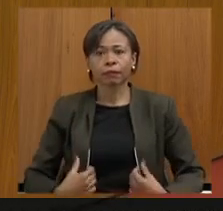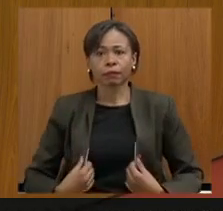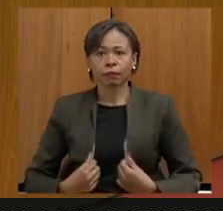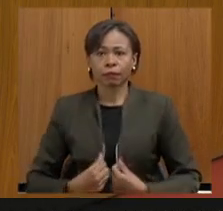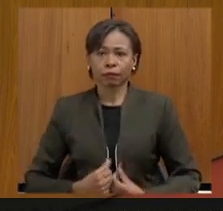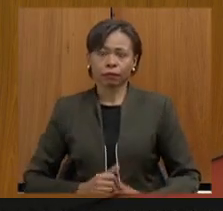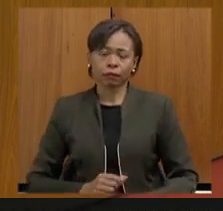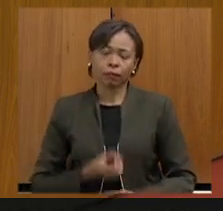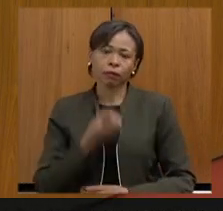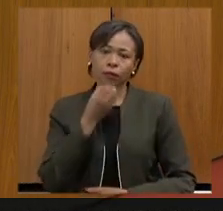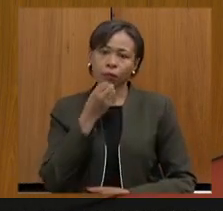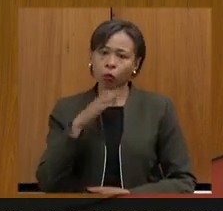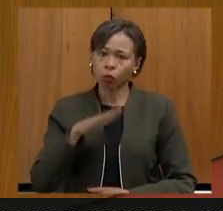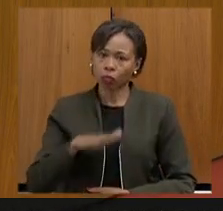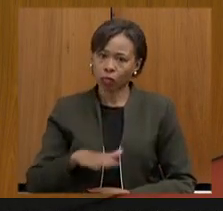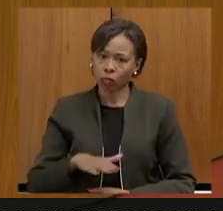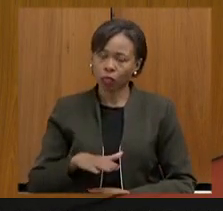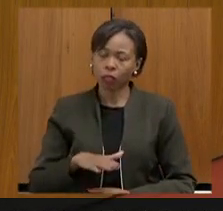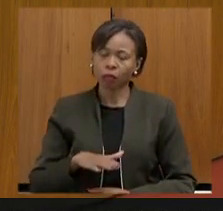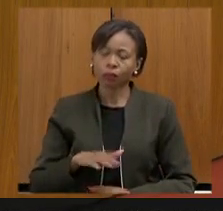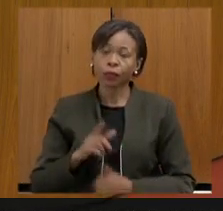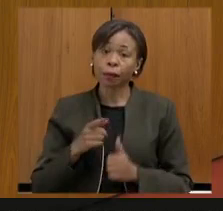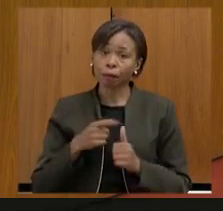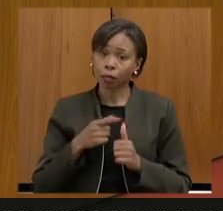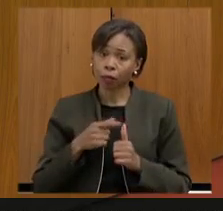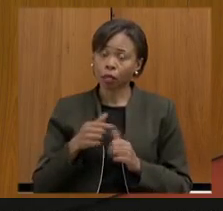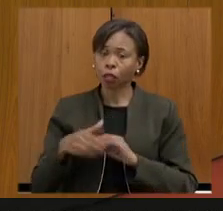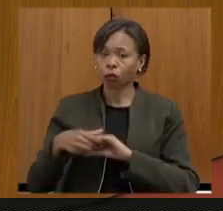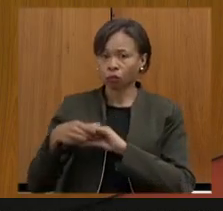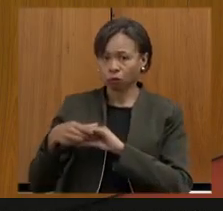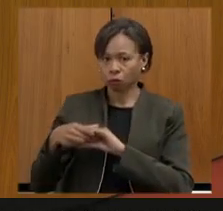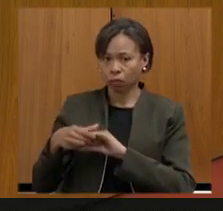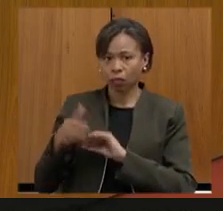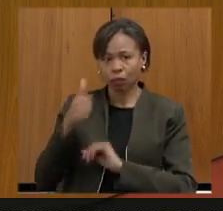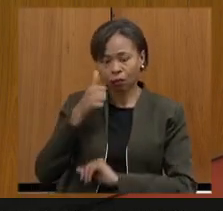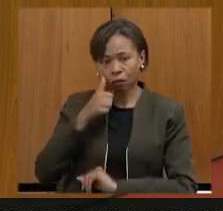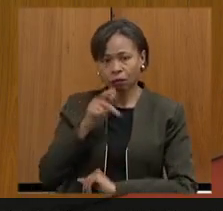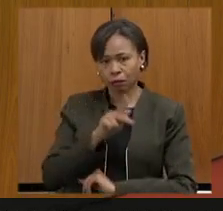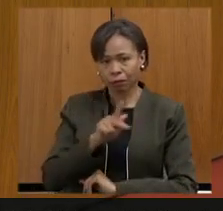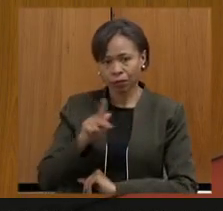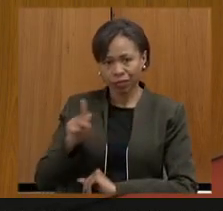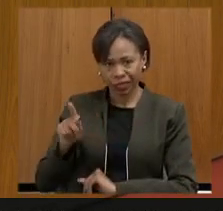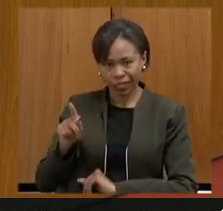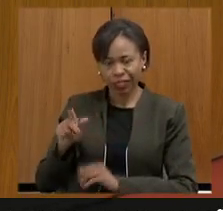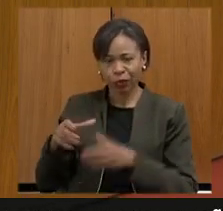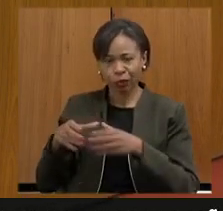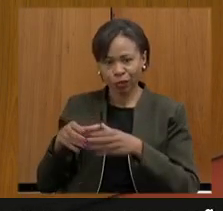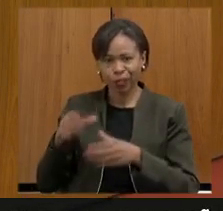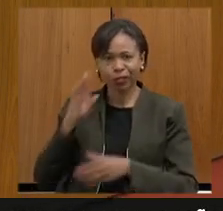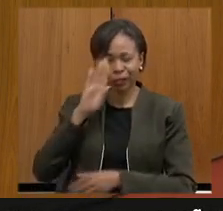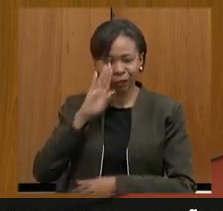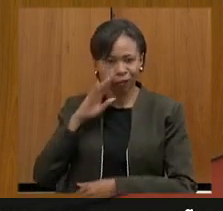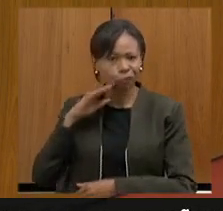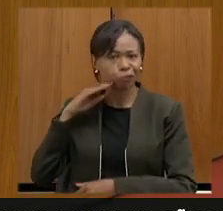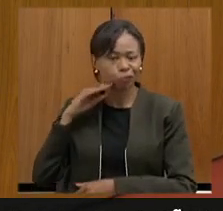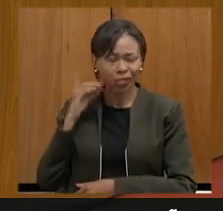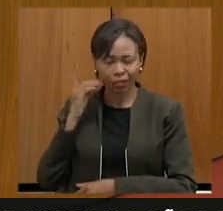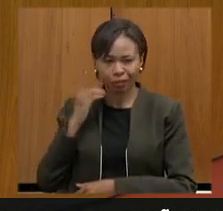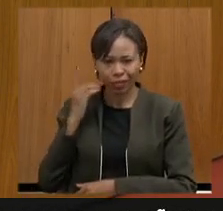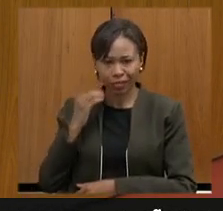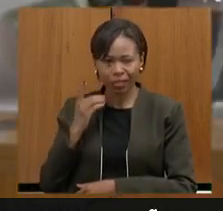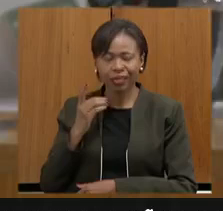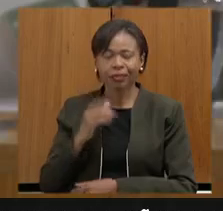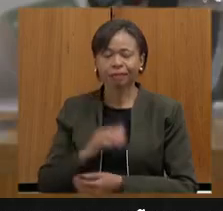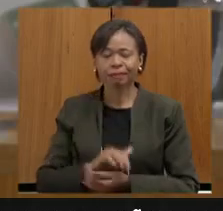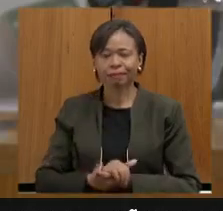boa tarde eu gostaria primeiro de cumprimentar a nossa presidente da comissão deputada Beatriz Serqueira que como eu sempre tenho dito